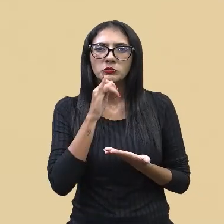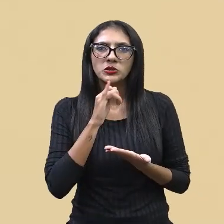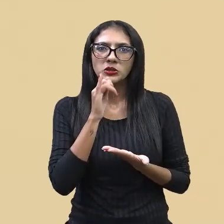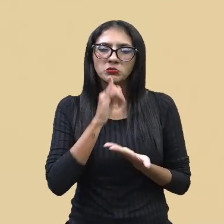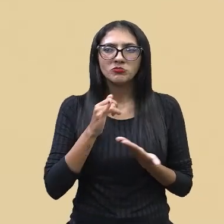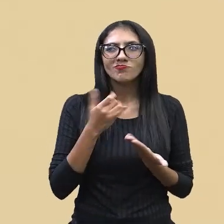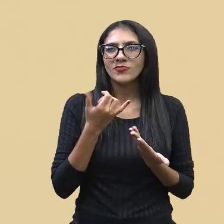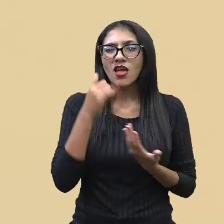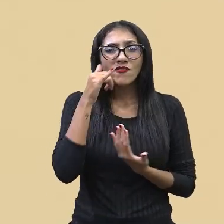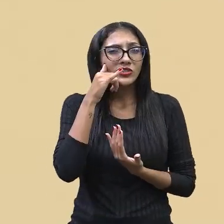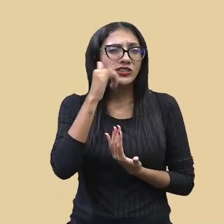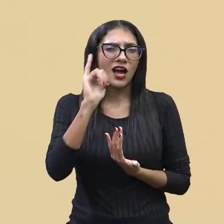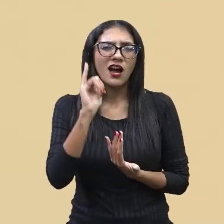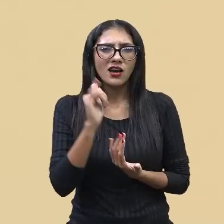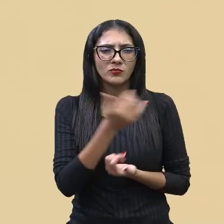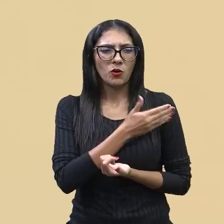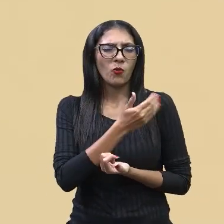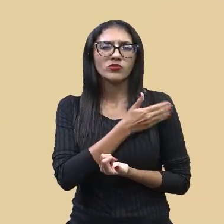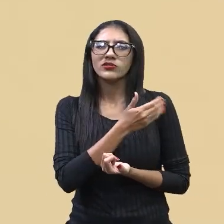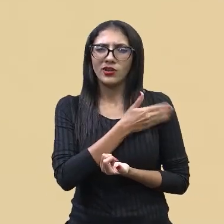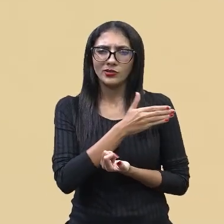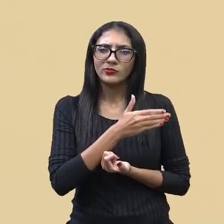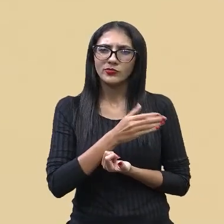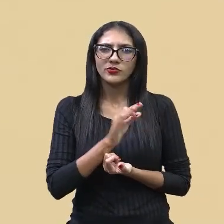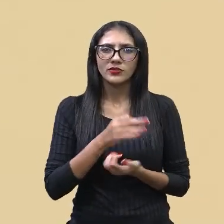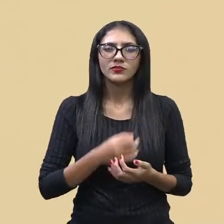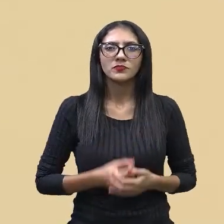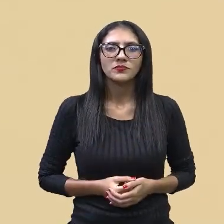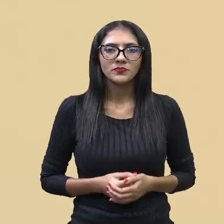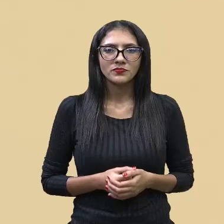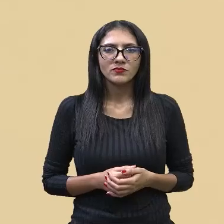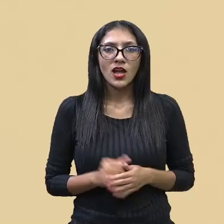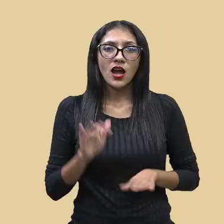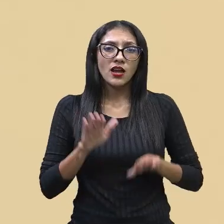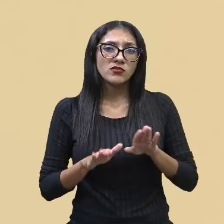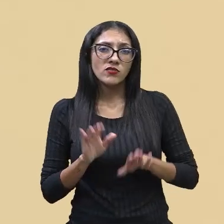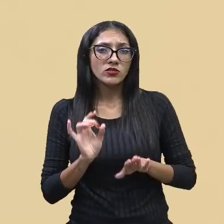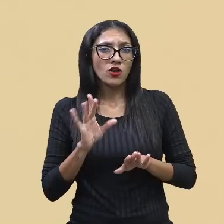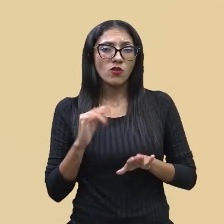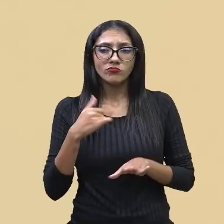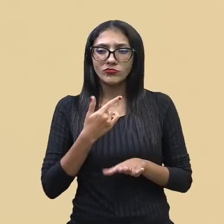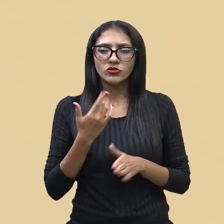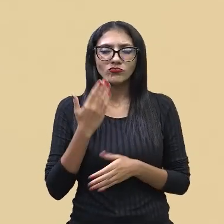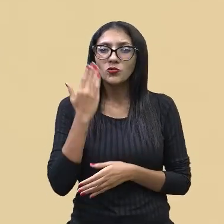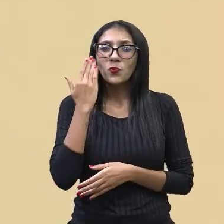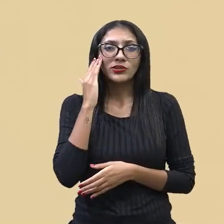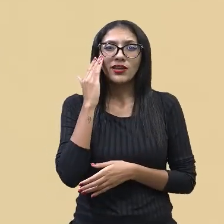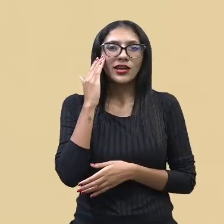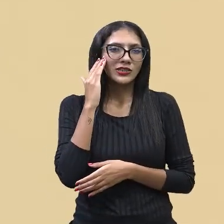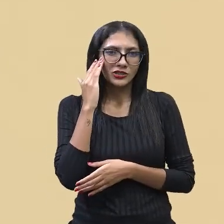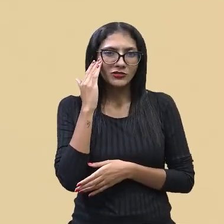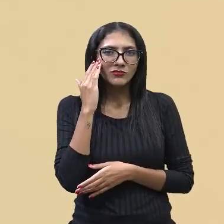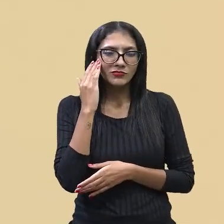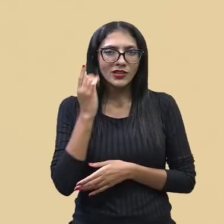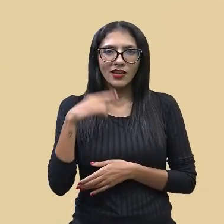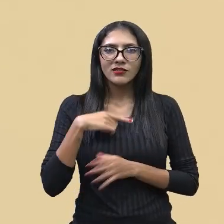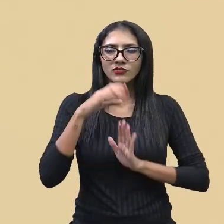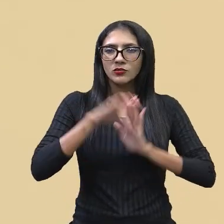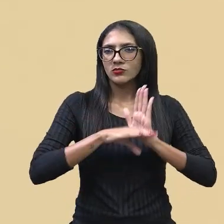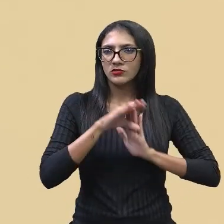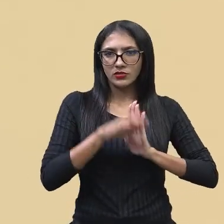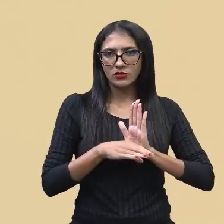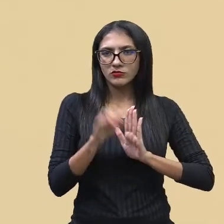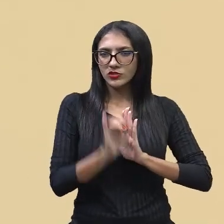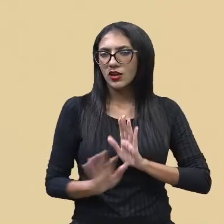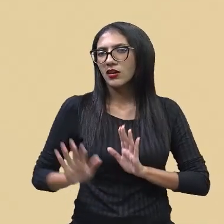preconceitos que são muito comuns. Porque muitas vezes nós não entendemos o todo. Olha que eu vou repetindo isso várias vezes. Nós não entendemos o